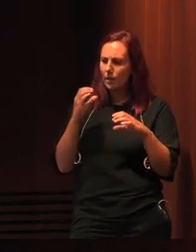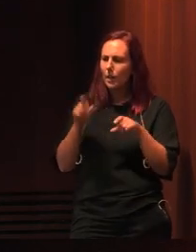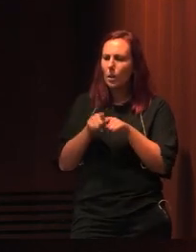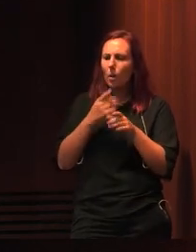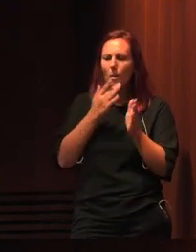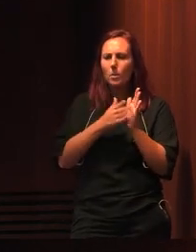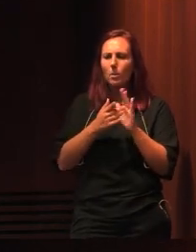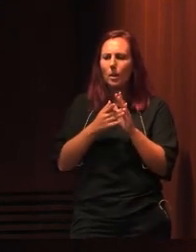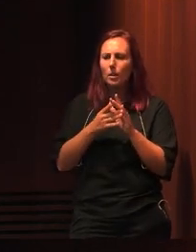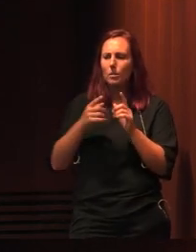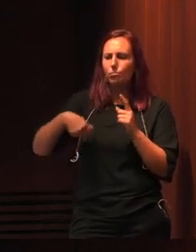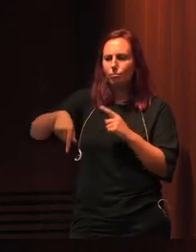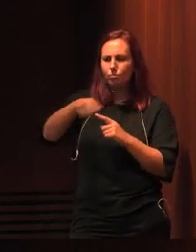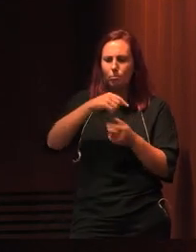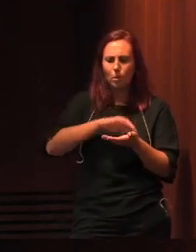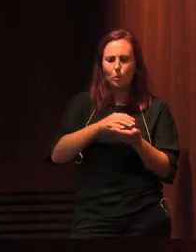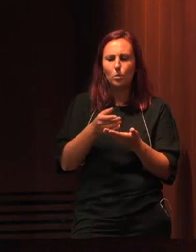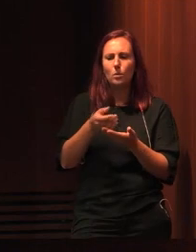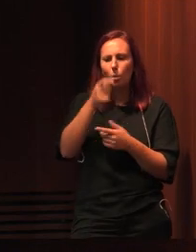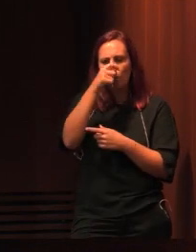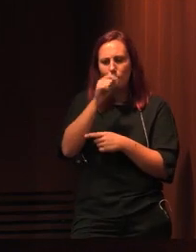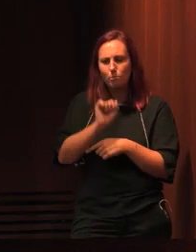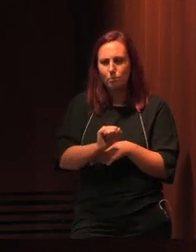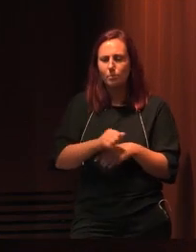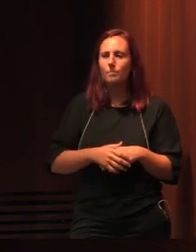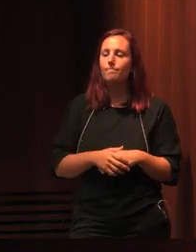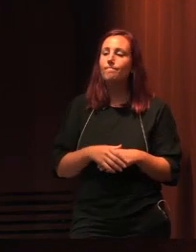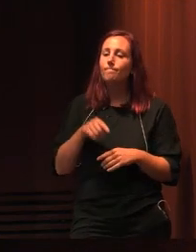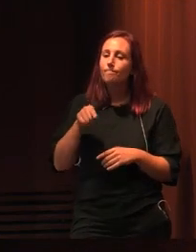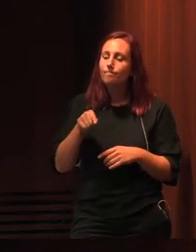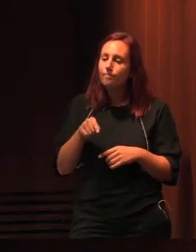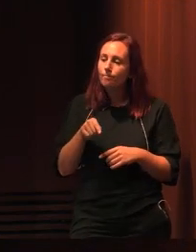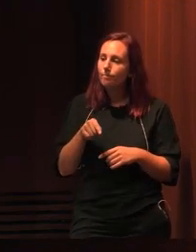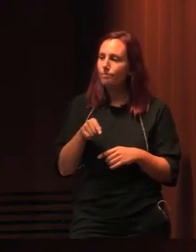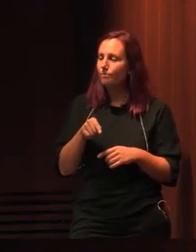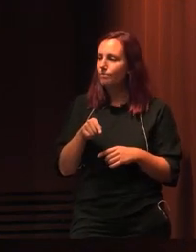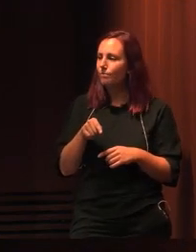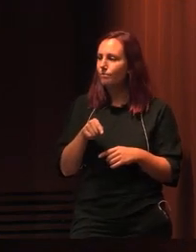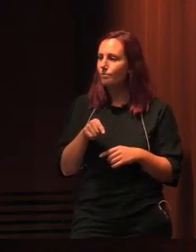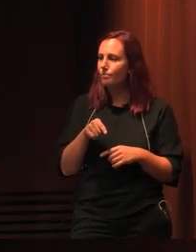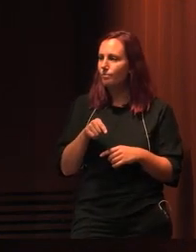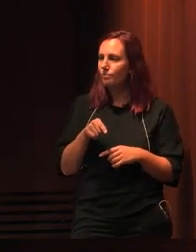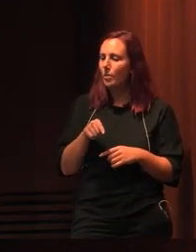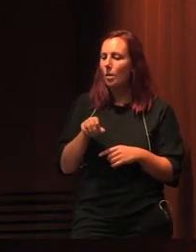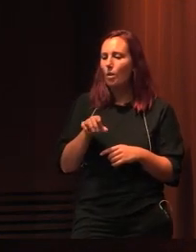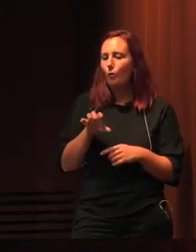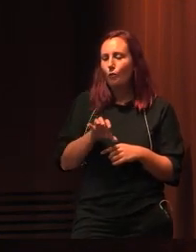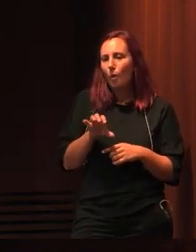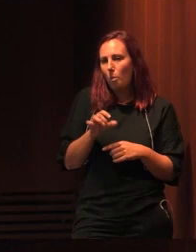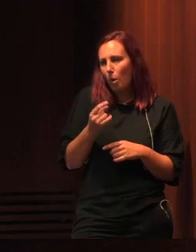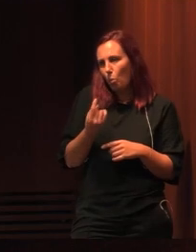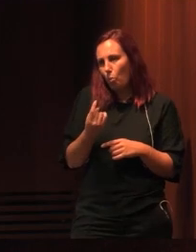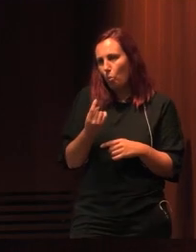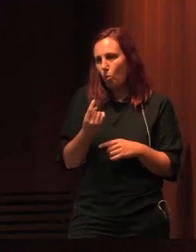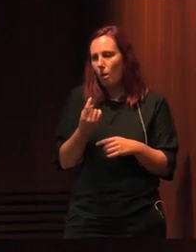bibliotecas itinerantes da Fundação Gulbenkian. E esse foi um dos modos em